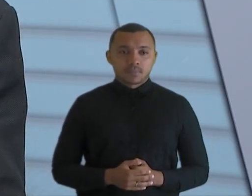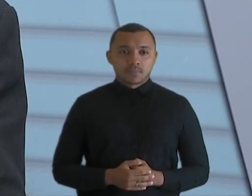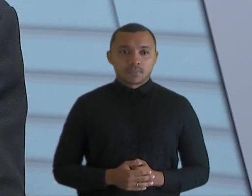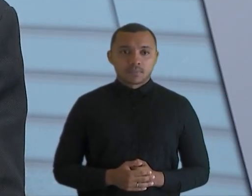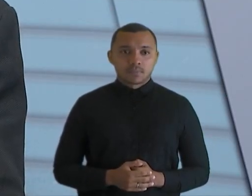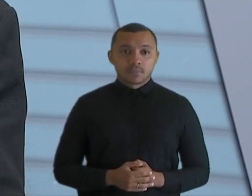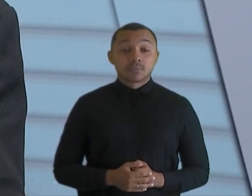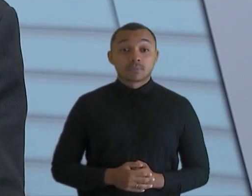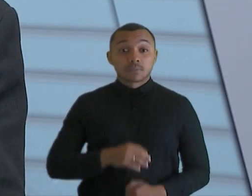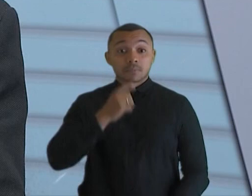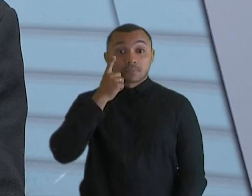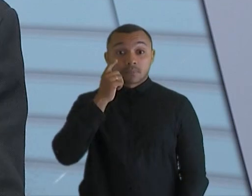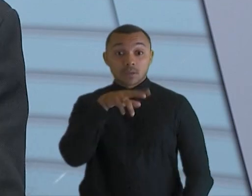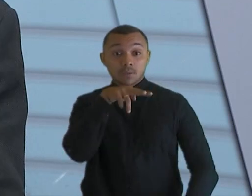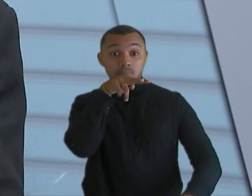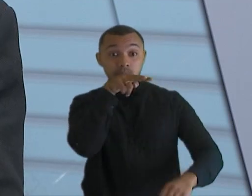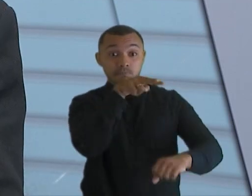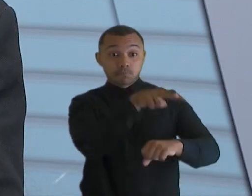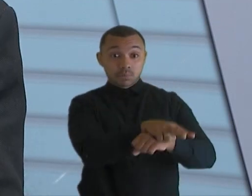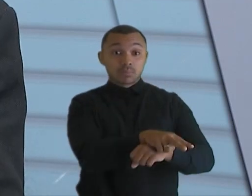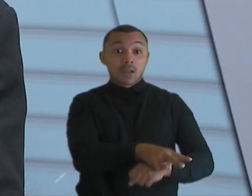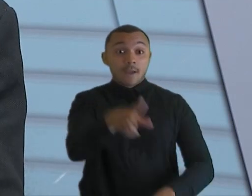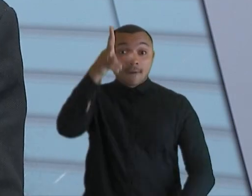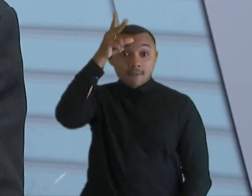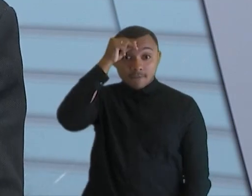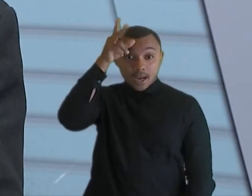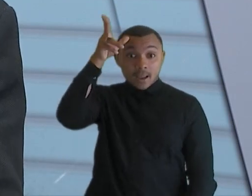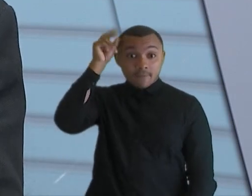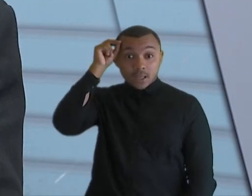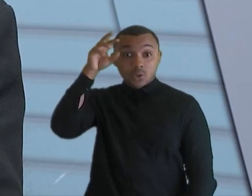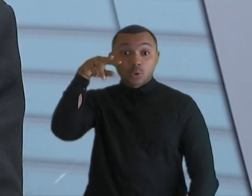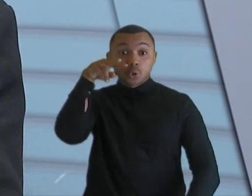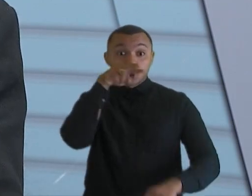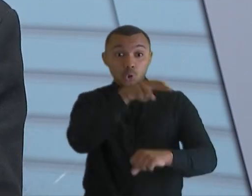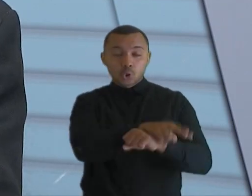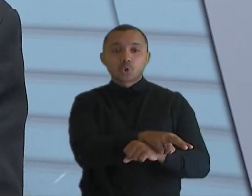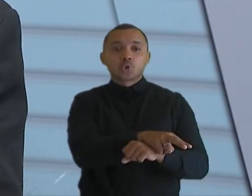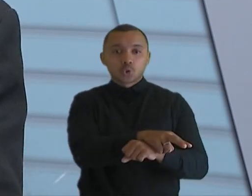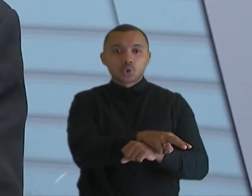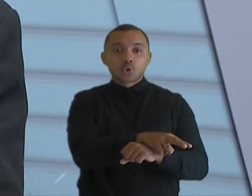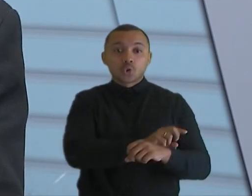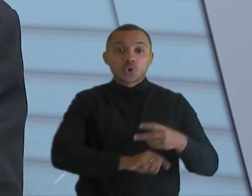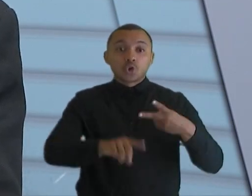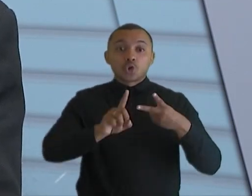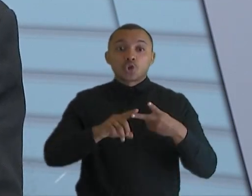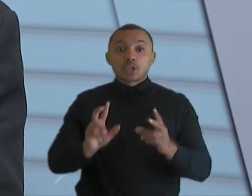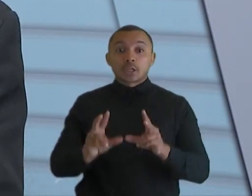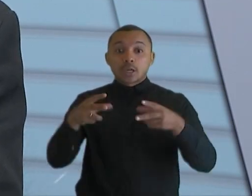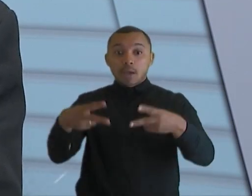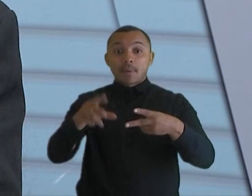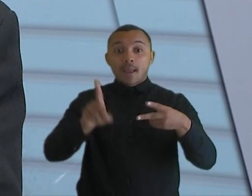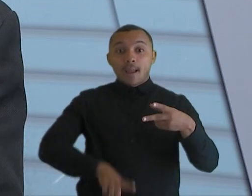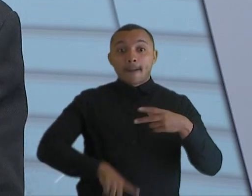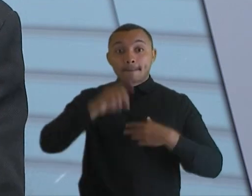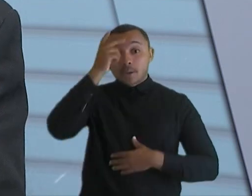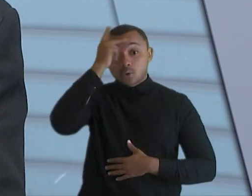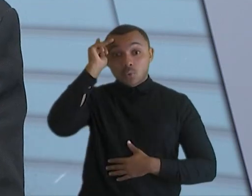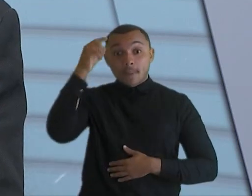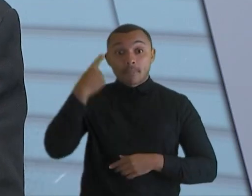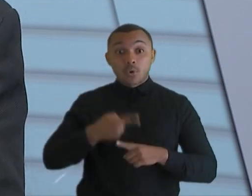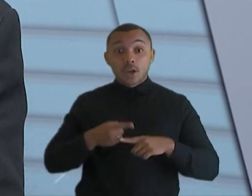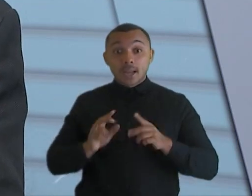a missão de fiscalizar, por exemplo, as prefeituras, no caso, uma das missões primordiais são das câmaras. As pessoas pensam que a câmara